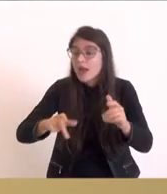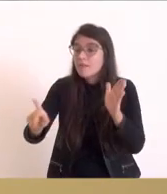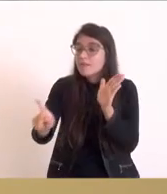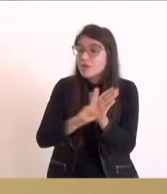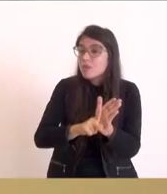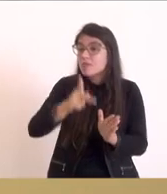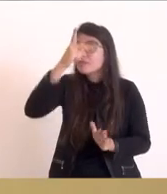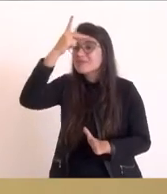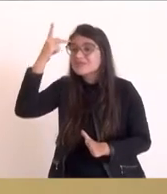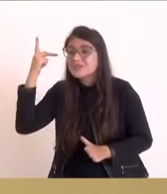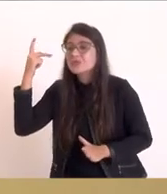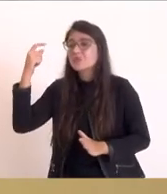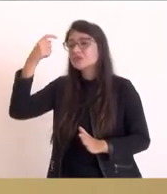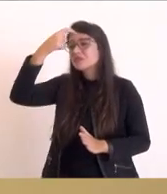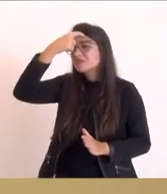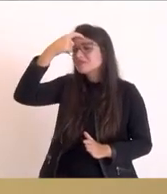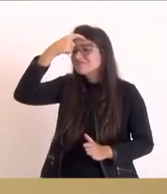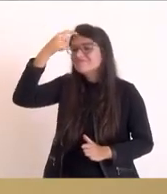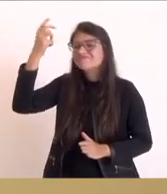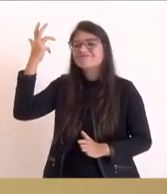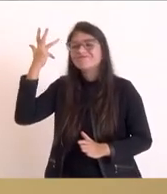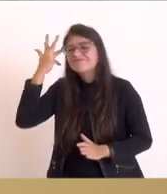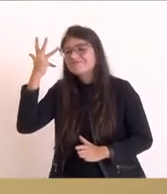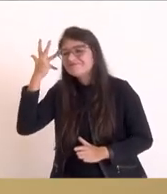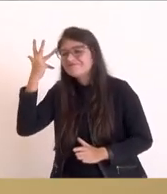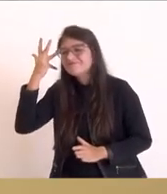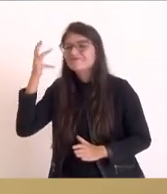sei quantos tinham doutoreiras quantos tinham